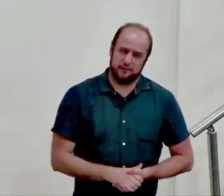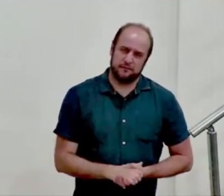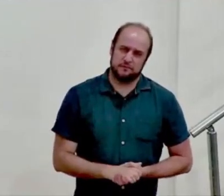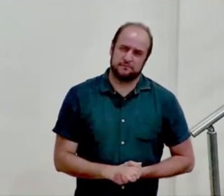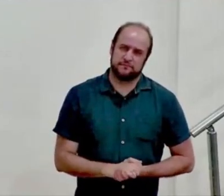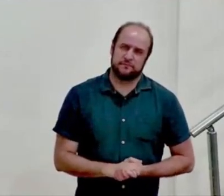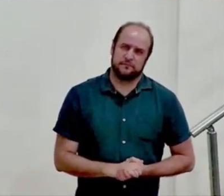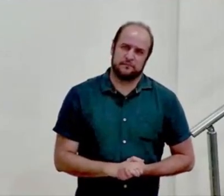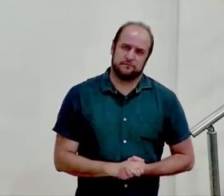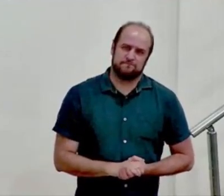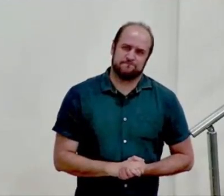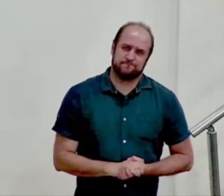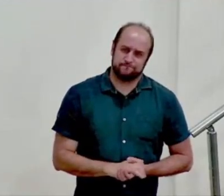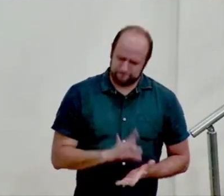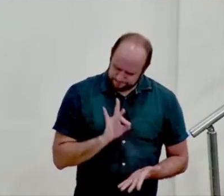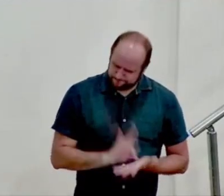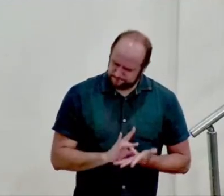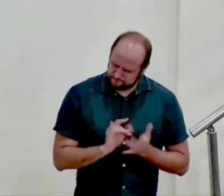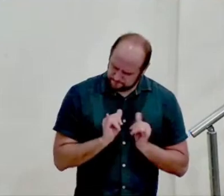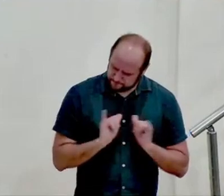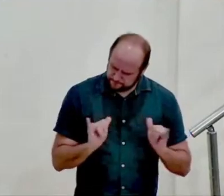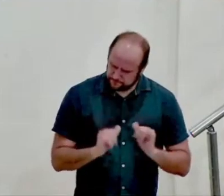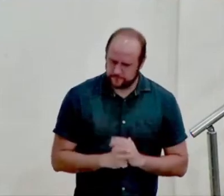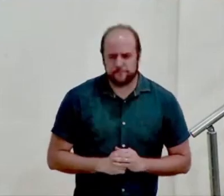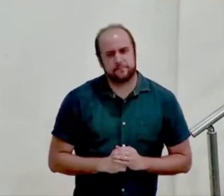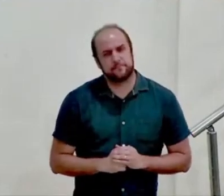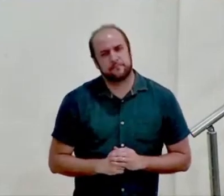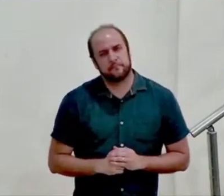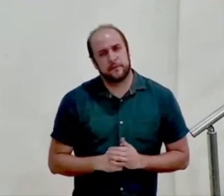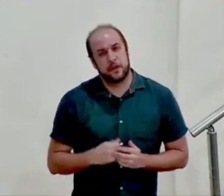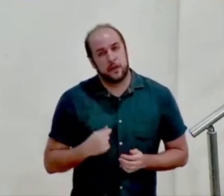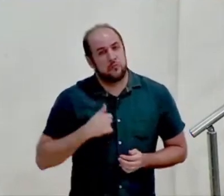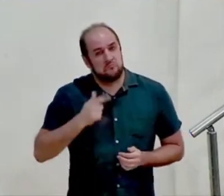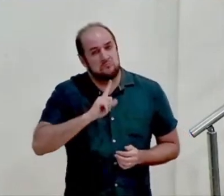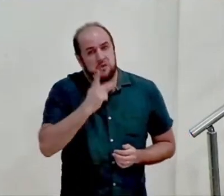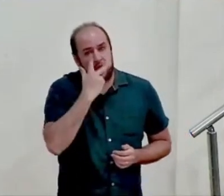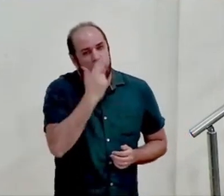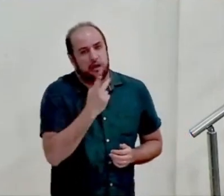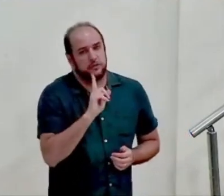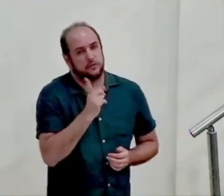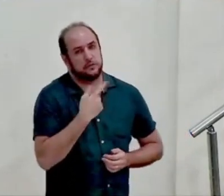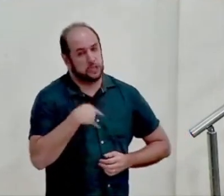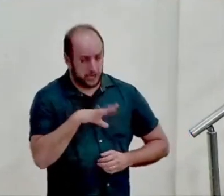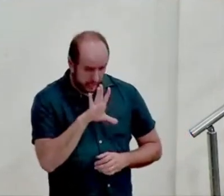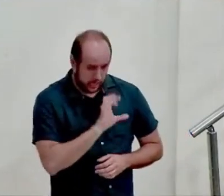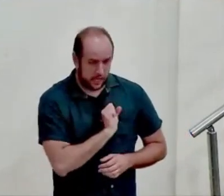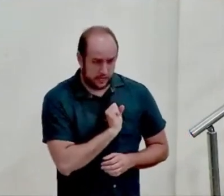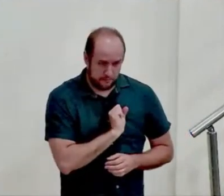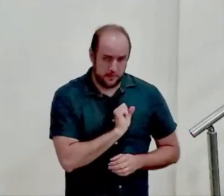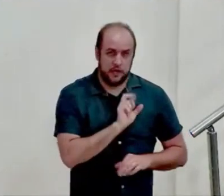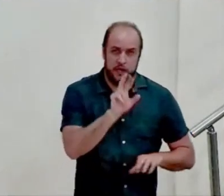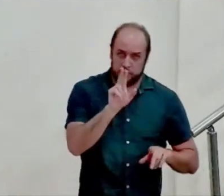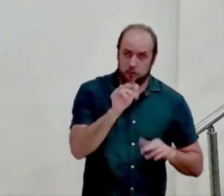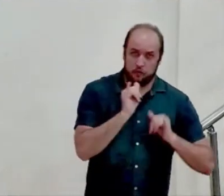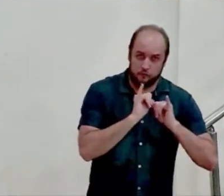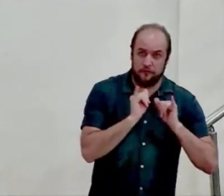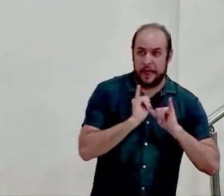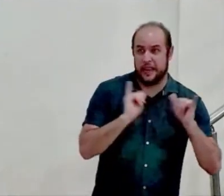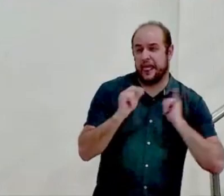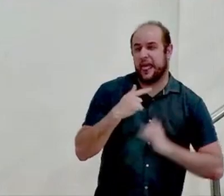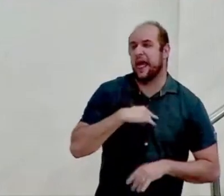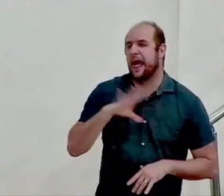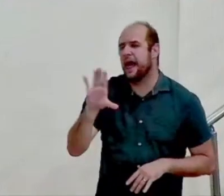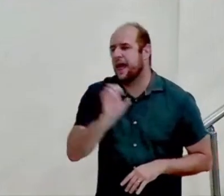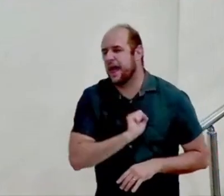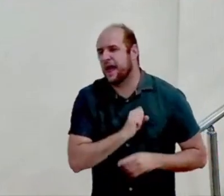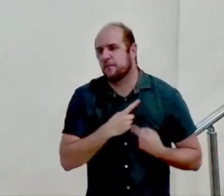e sinceramente irmãos eu não acho que nós amamos as pessoas como as vezes nós dizemos que